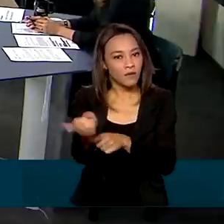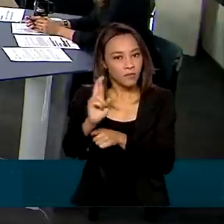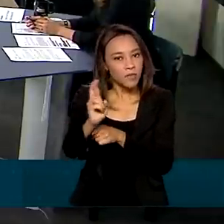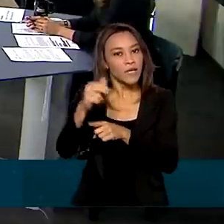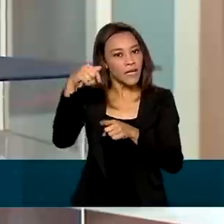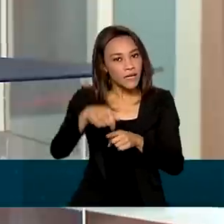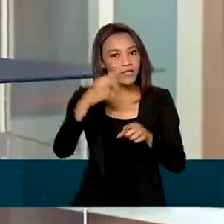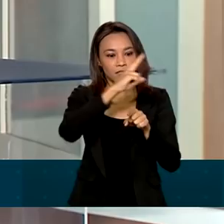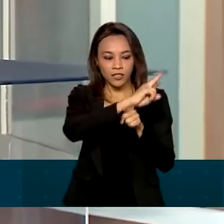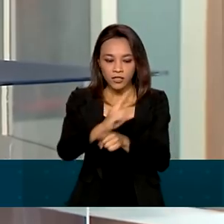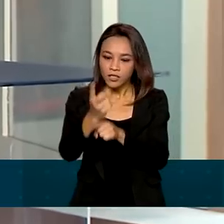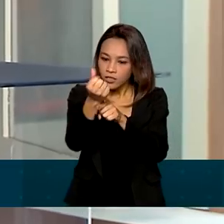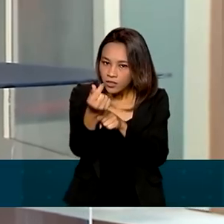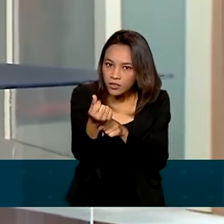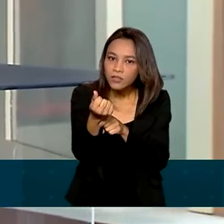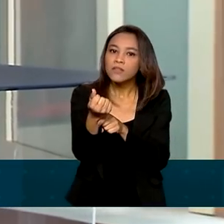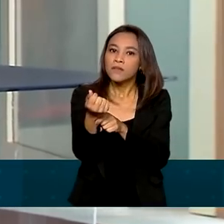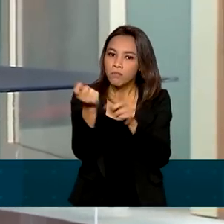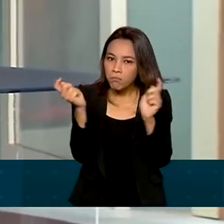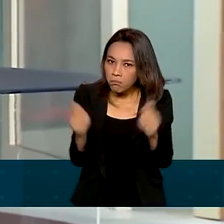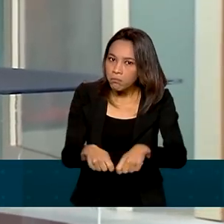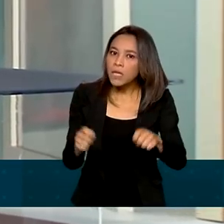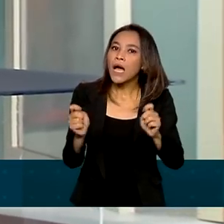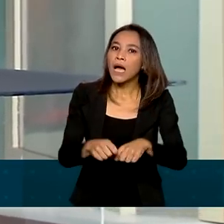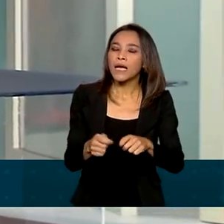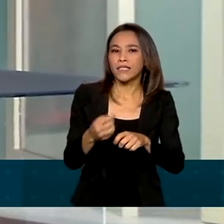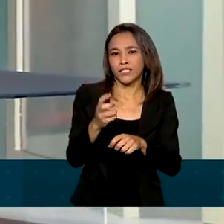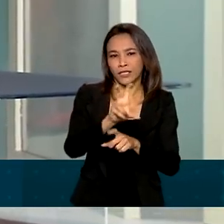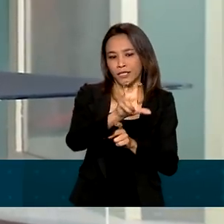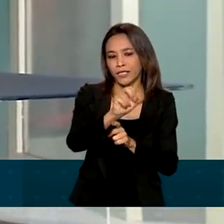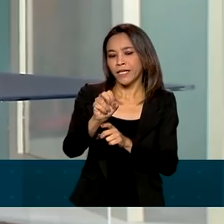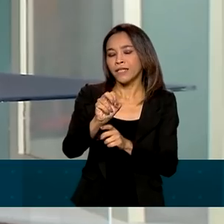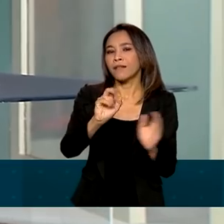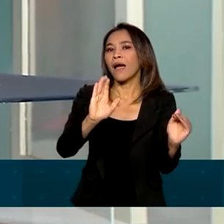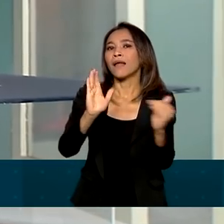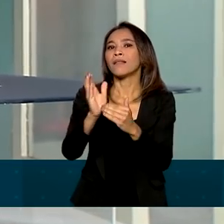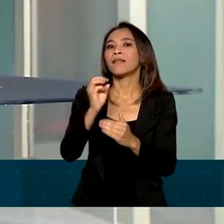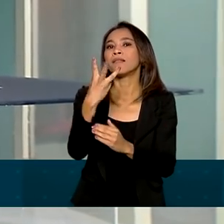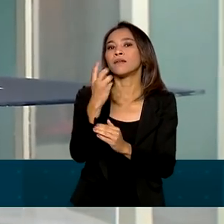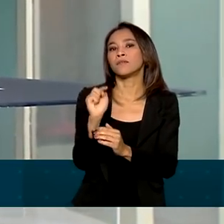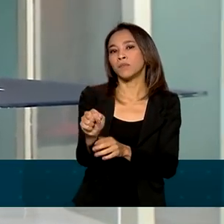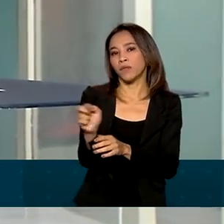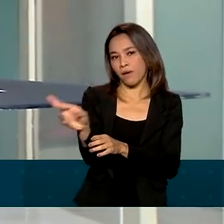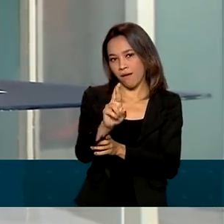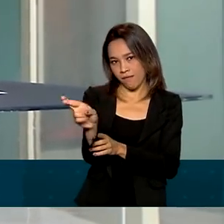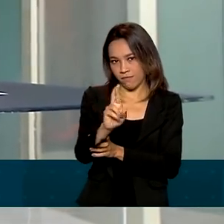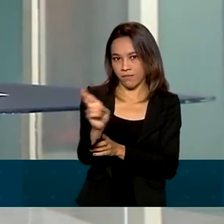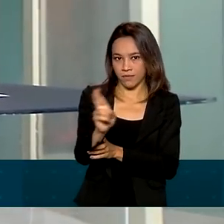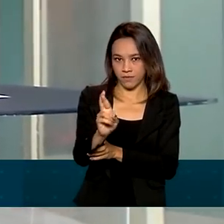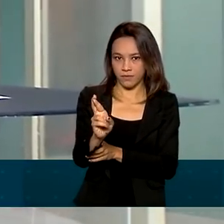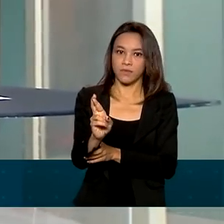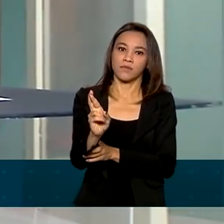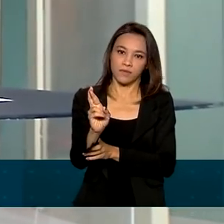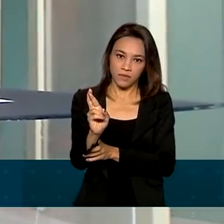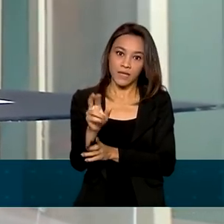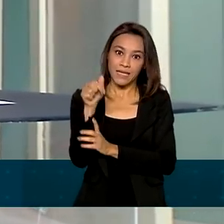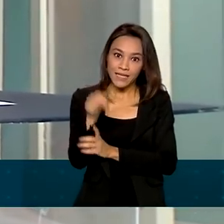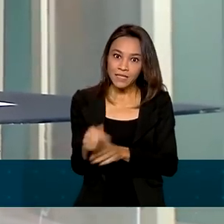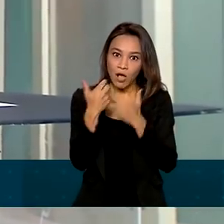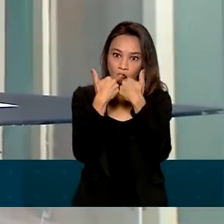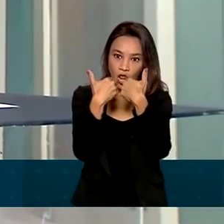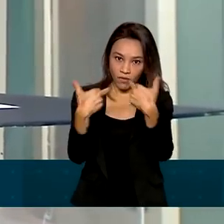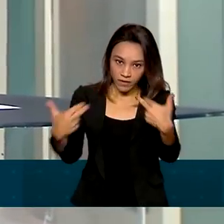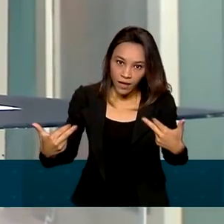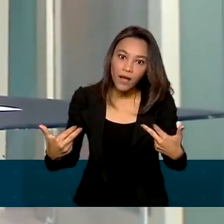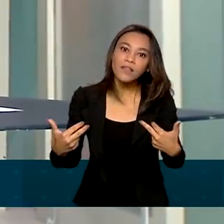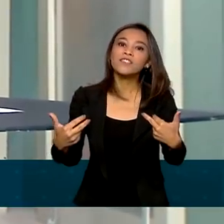bem relevante, de 500 a 3 mil reais, e já pré-aprovado. Essa é uma grande novidade, ou